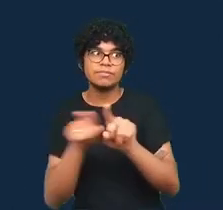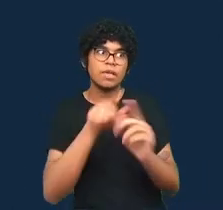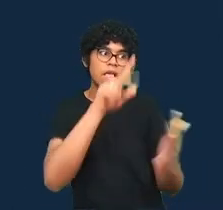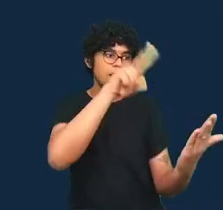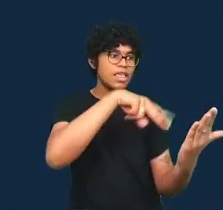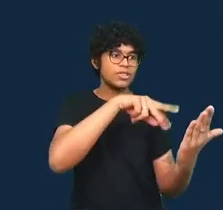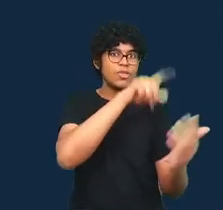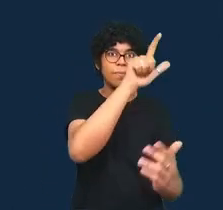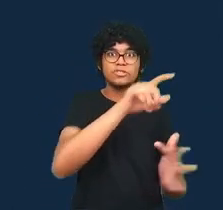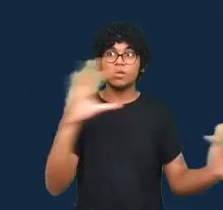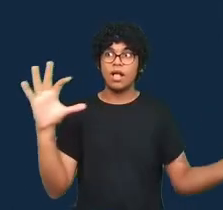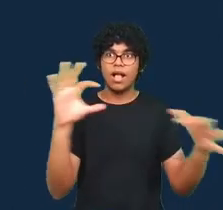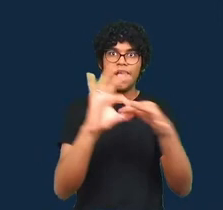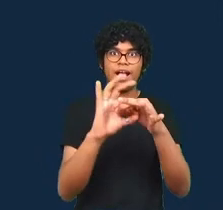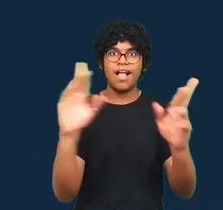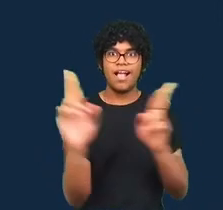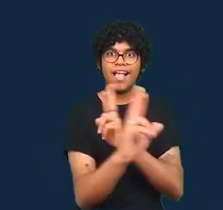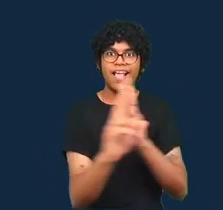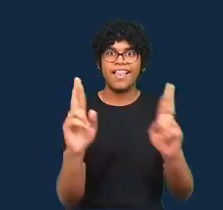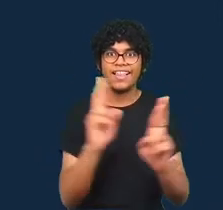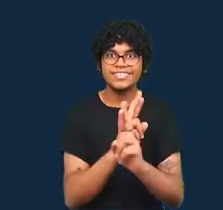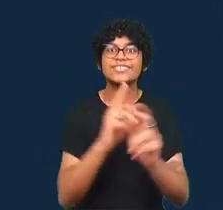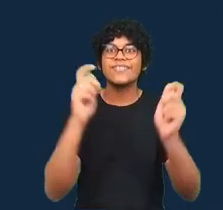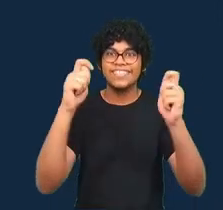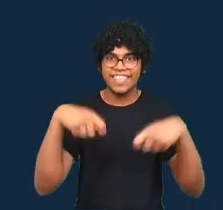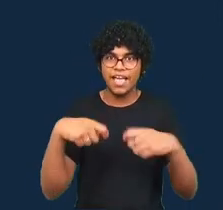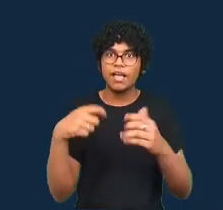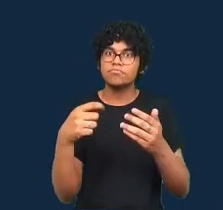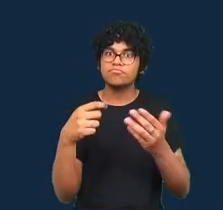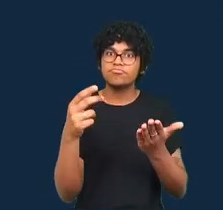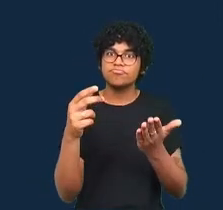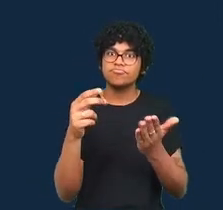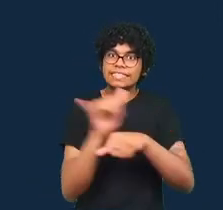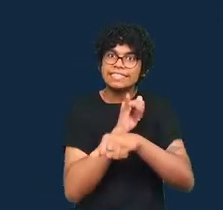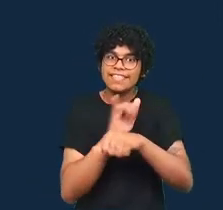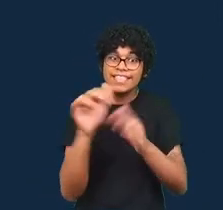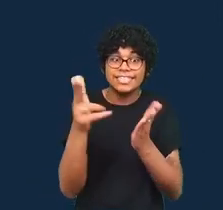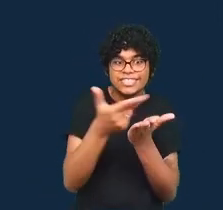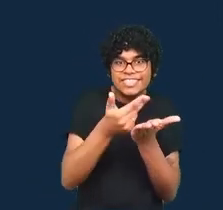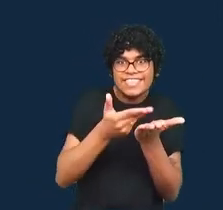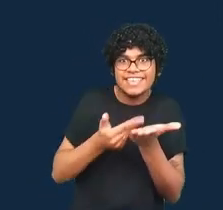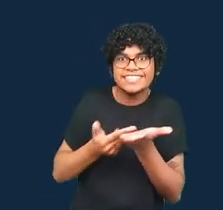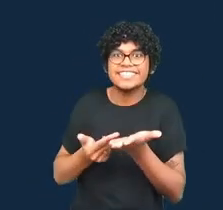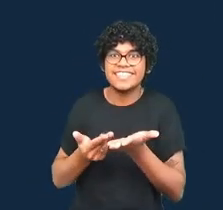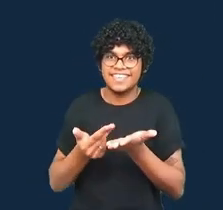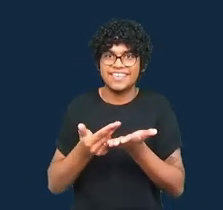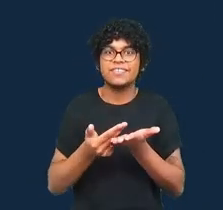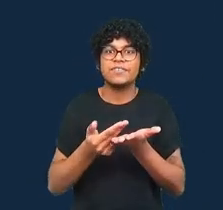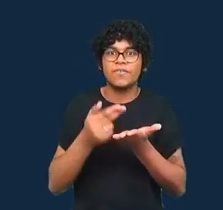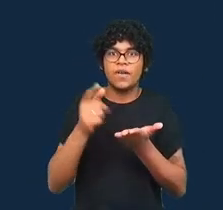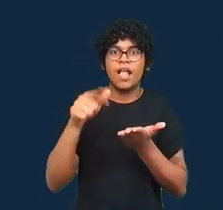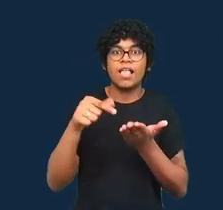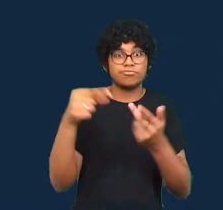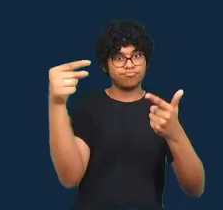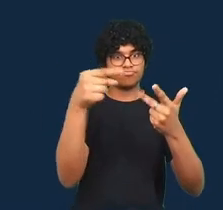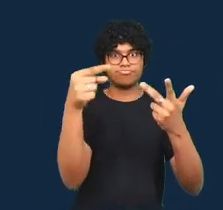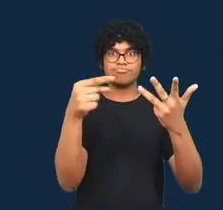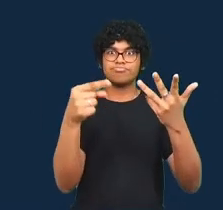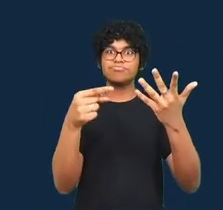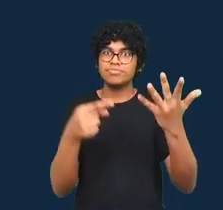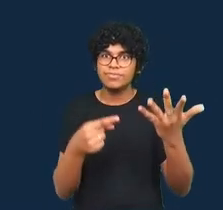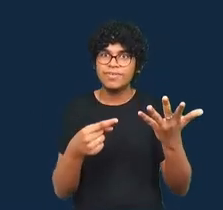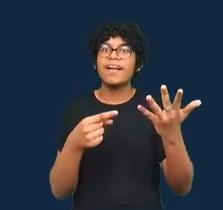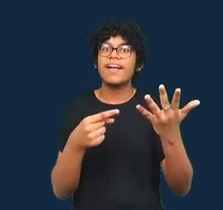rascunhos com dados oferece essa provisoriedade incerteza e parcialidade e limitação da representação virtual